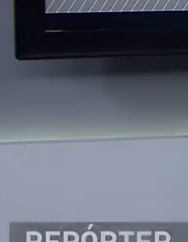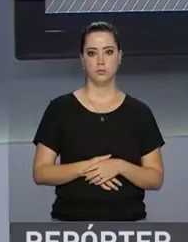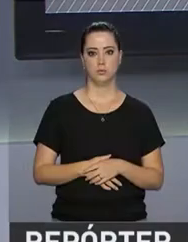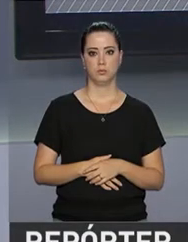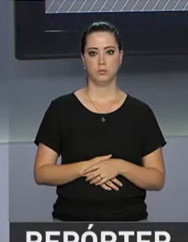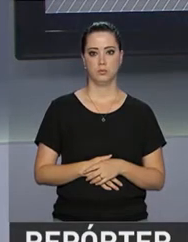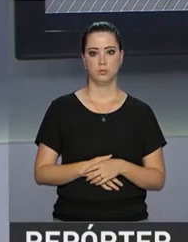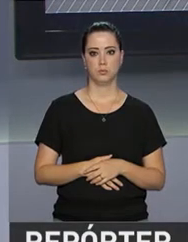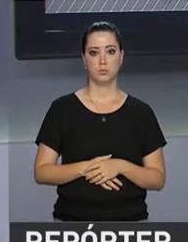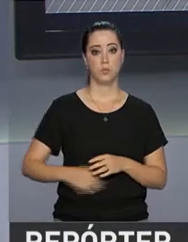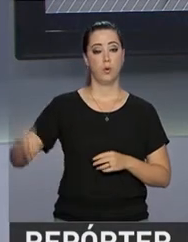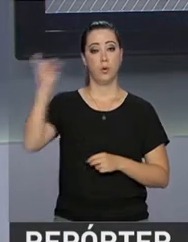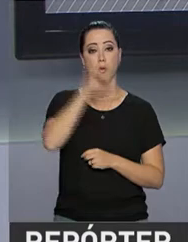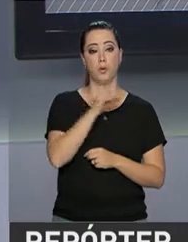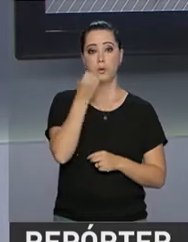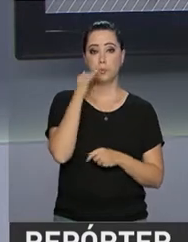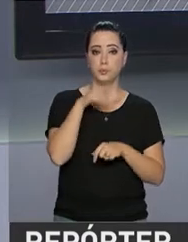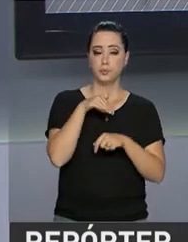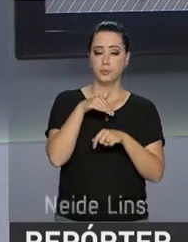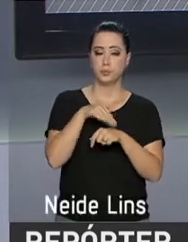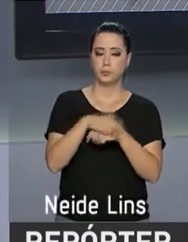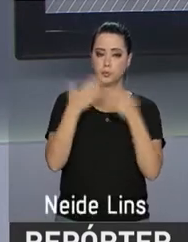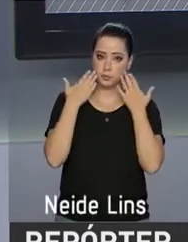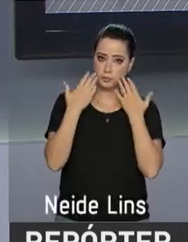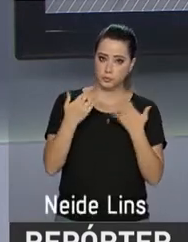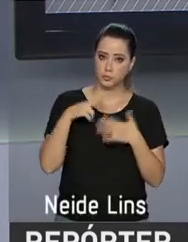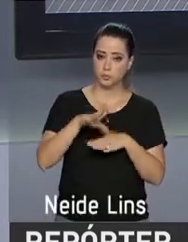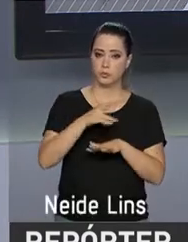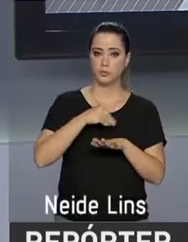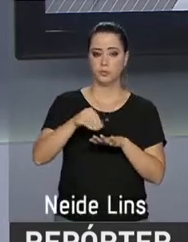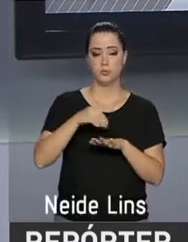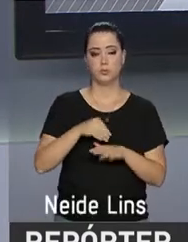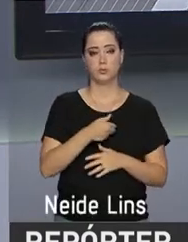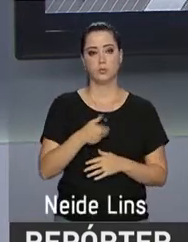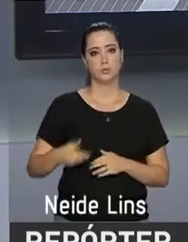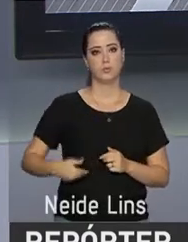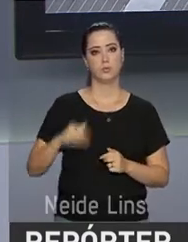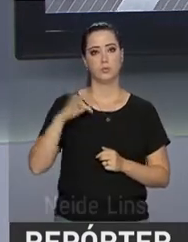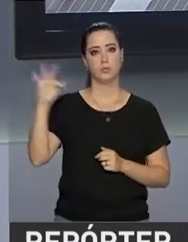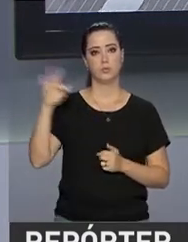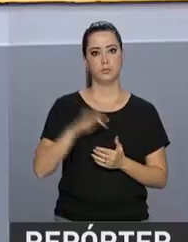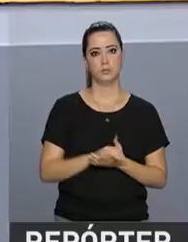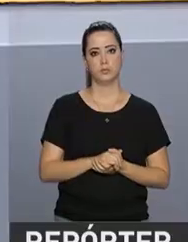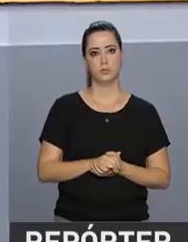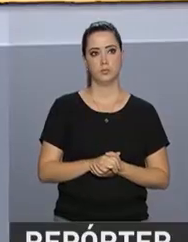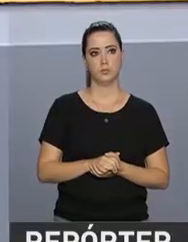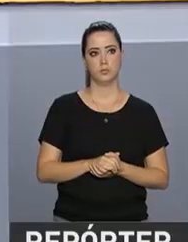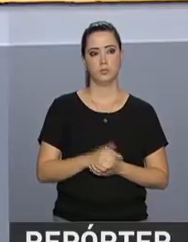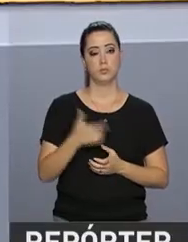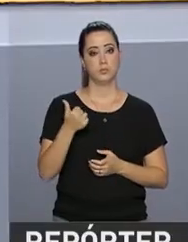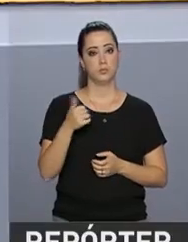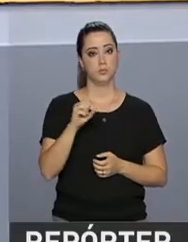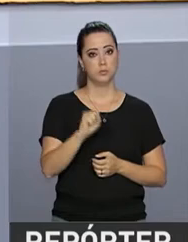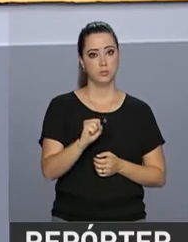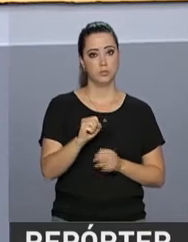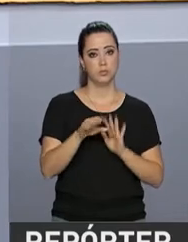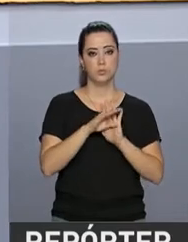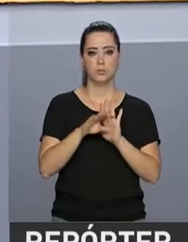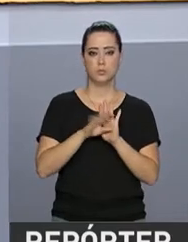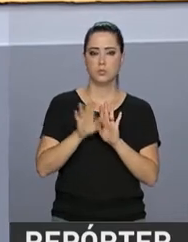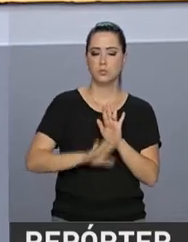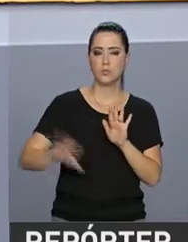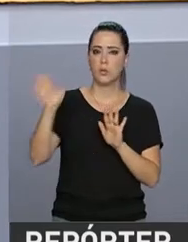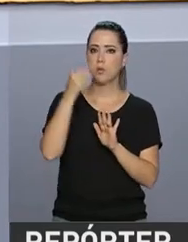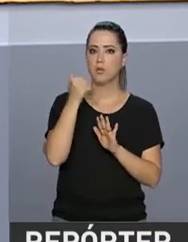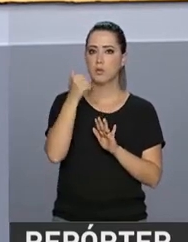Olá, boa noite. Acompanhe agora o repórter NBR com as notícias do governo federal. Em 2018, o Programa